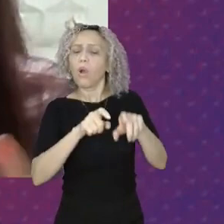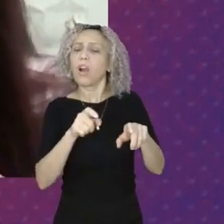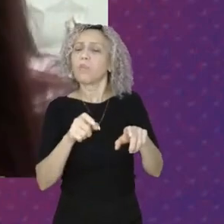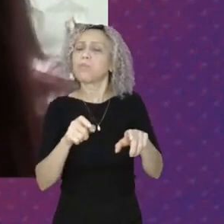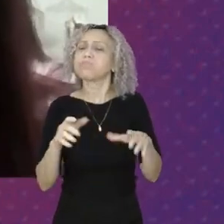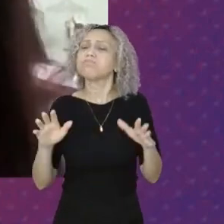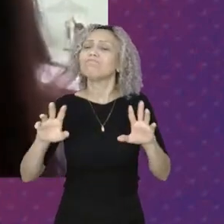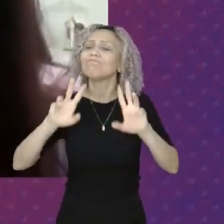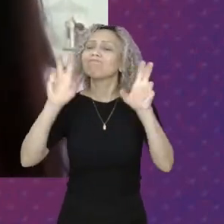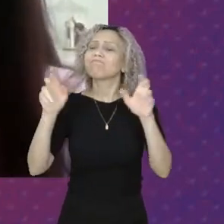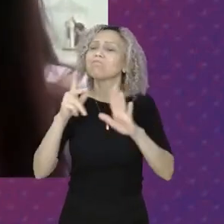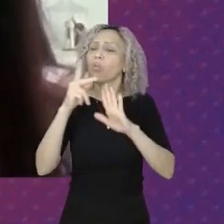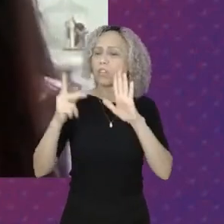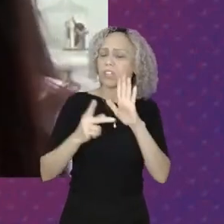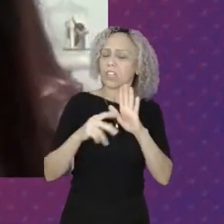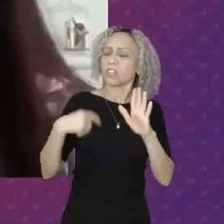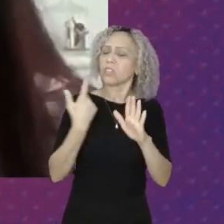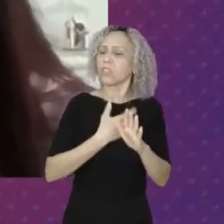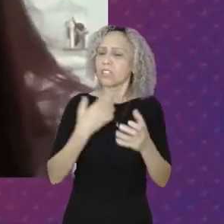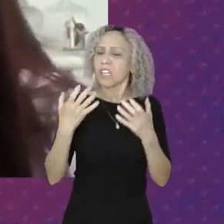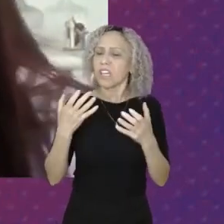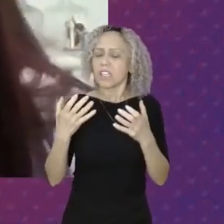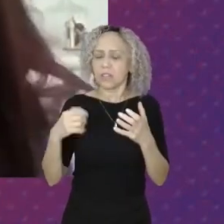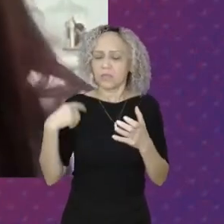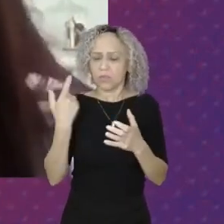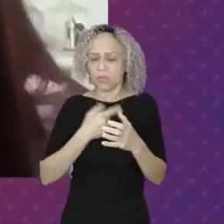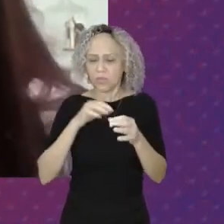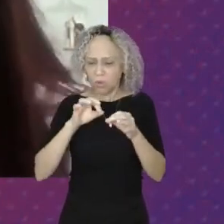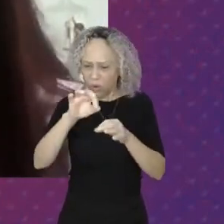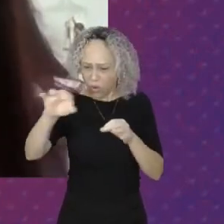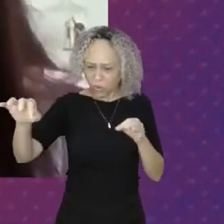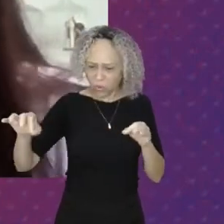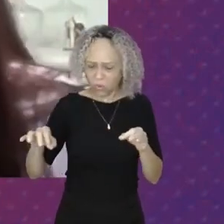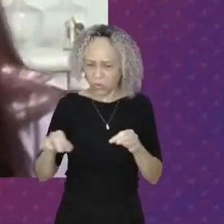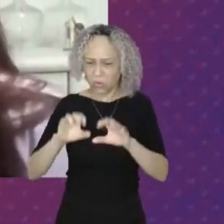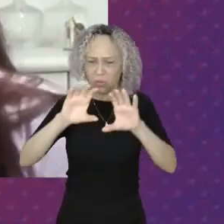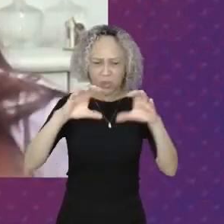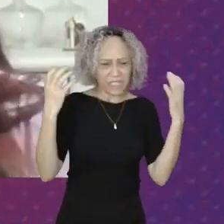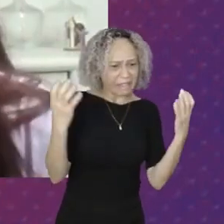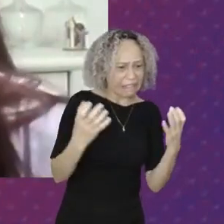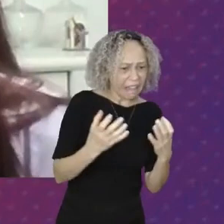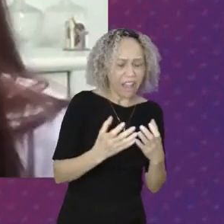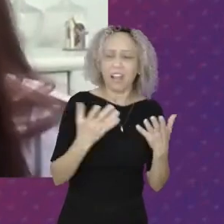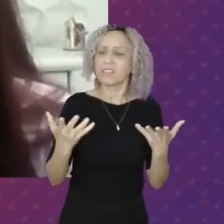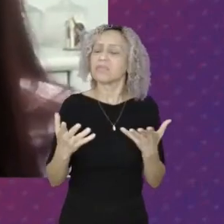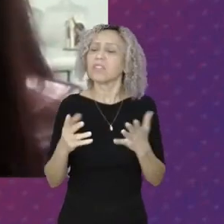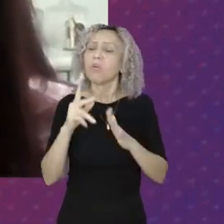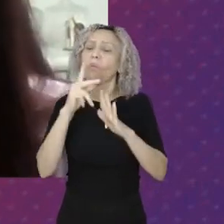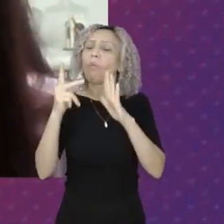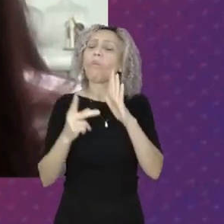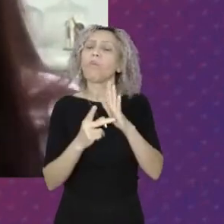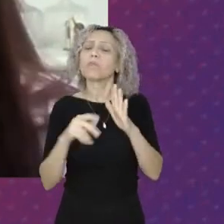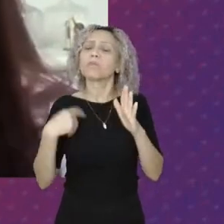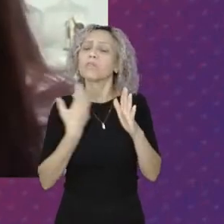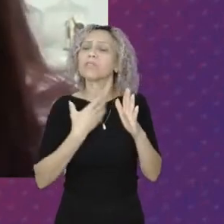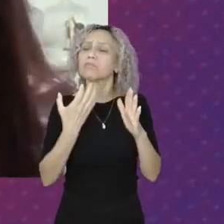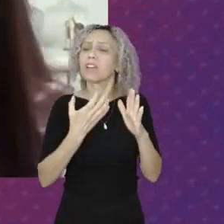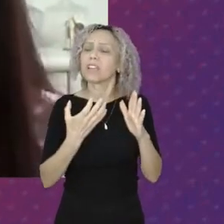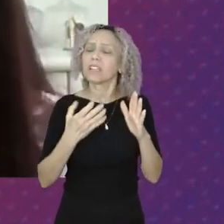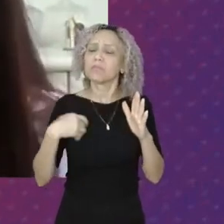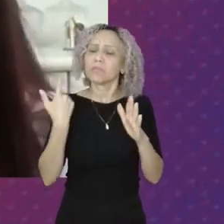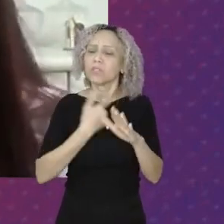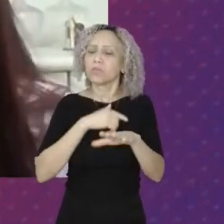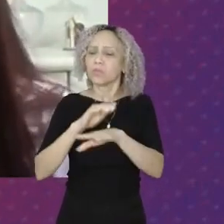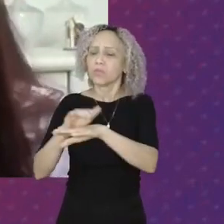quer Para os nossos Territórios Para as nossas comunidades Que projeto É esse Que nós queremos Para os nossos